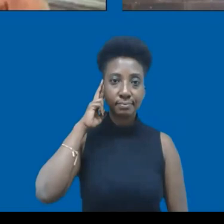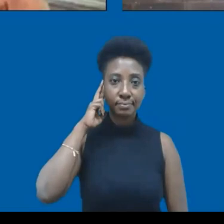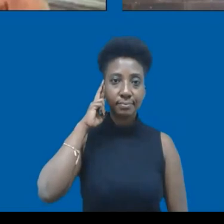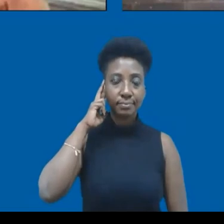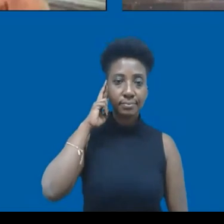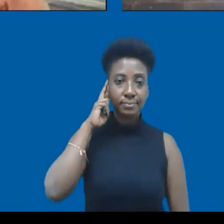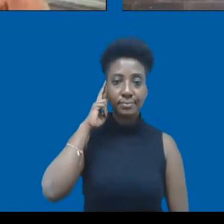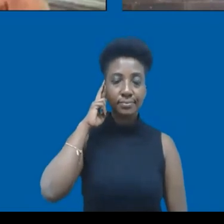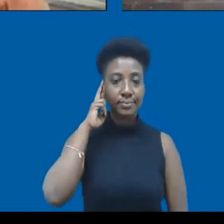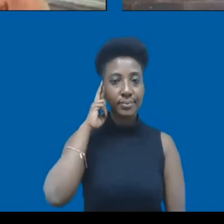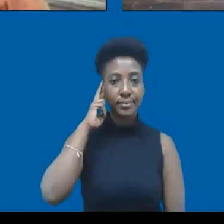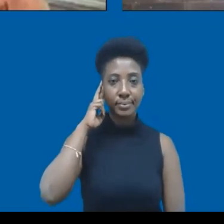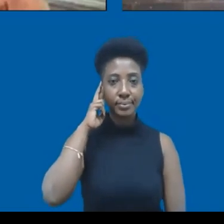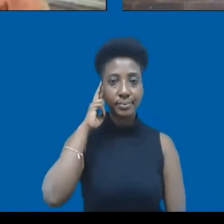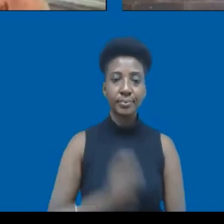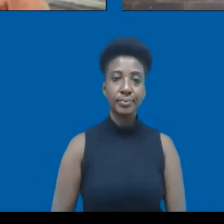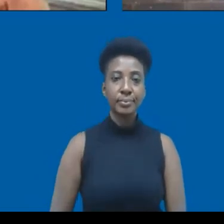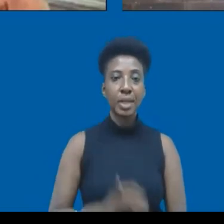Oi, Bulba. Você está me ouvindo?